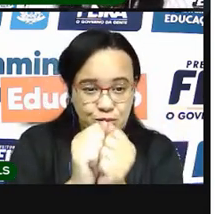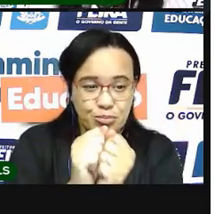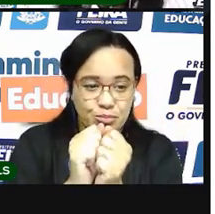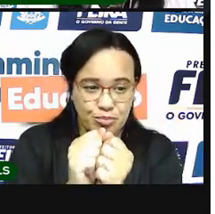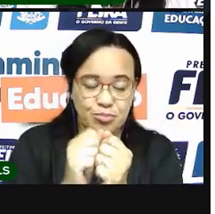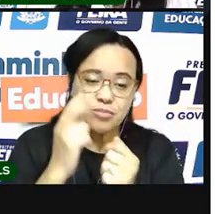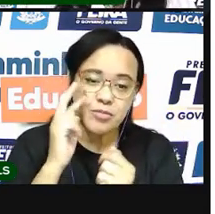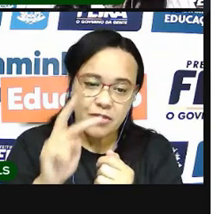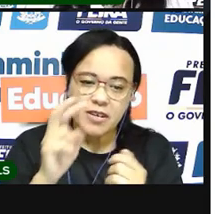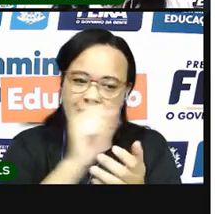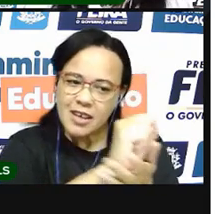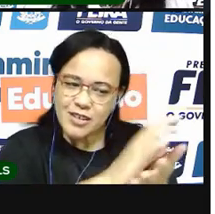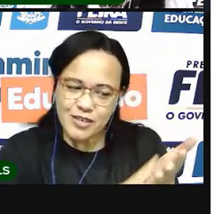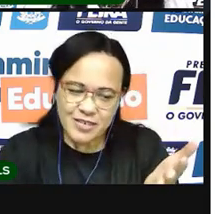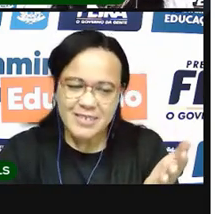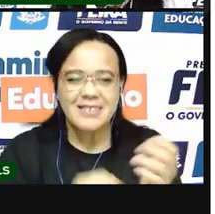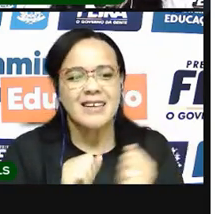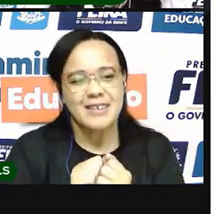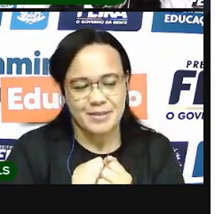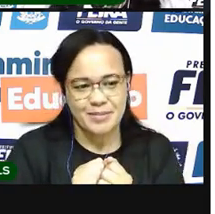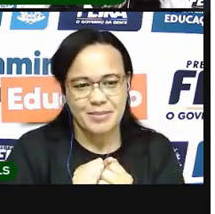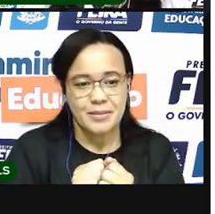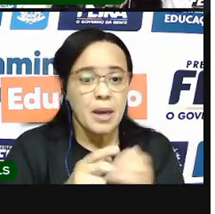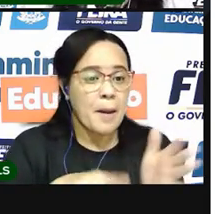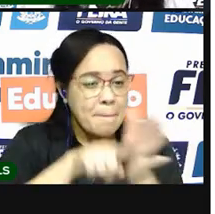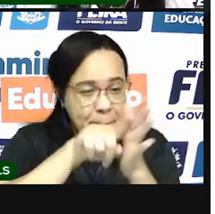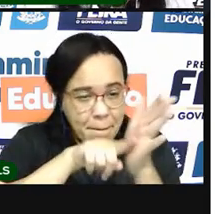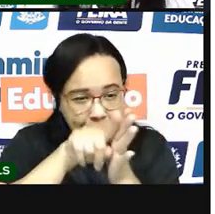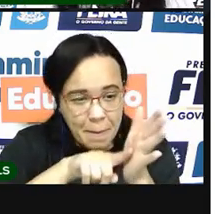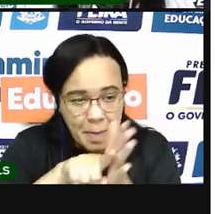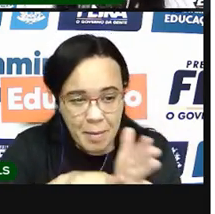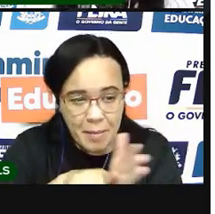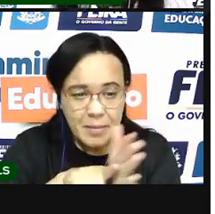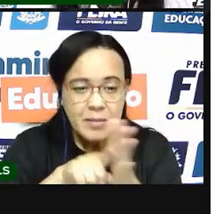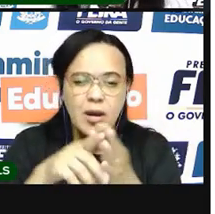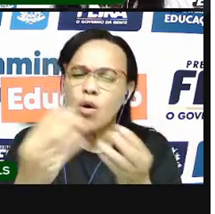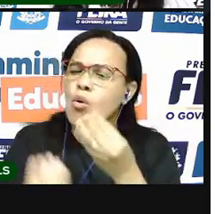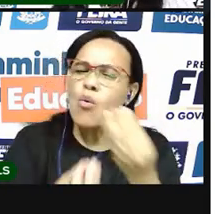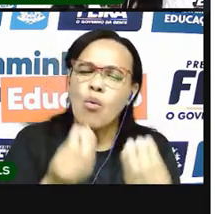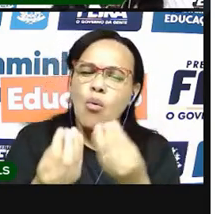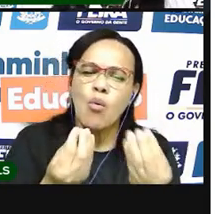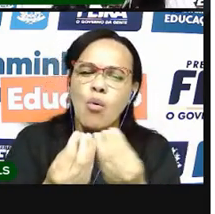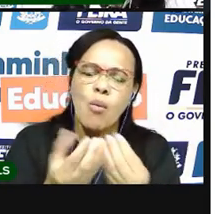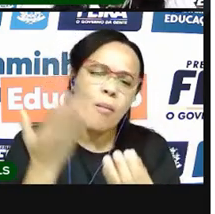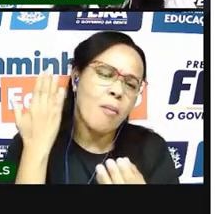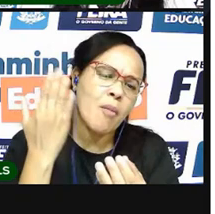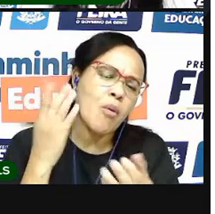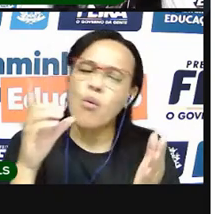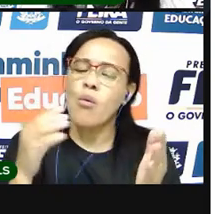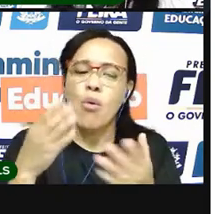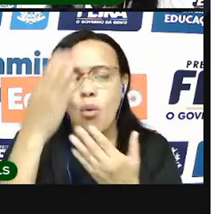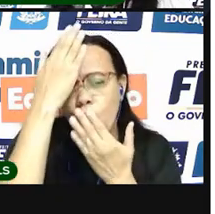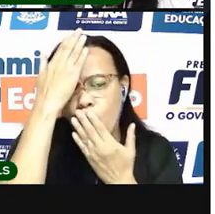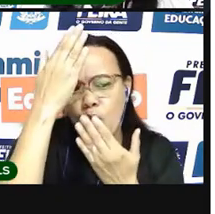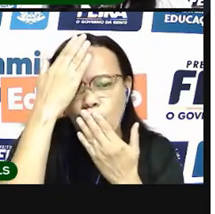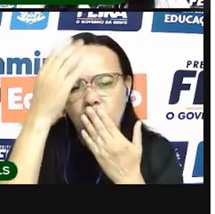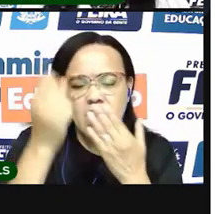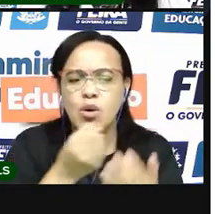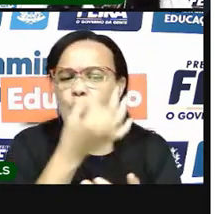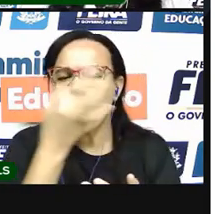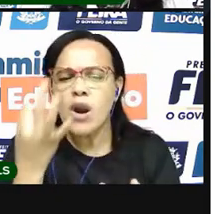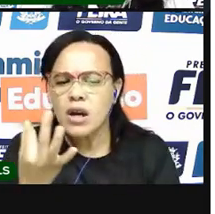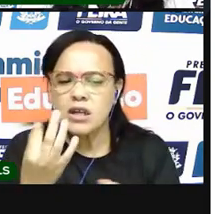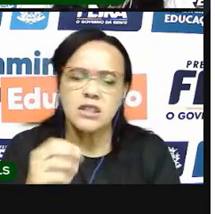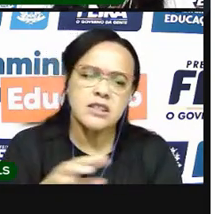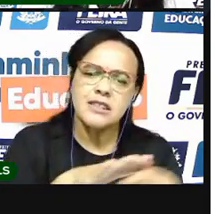atividades. Então, vocês vão pesquisar como é que os índios contavam os dias, as